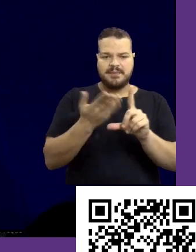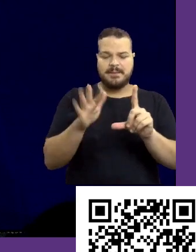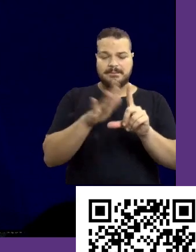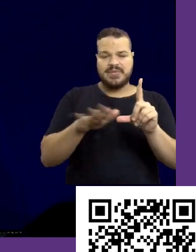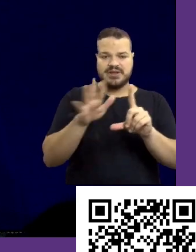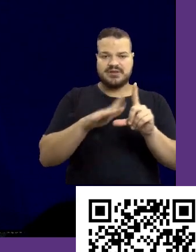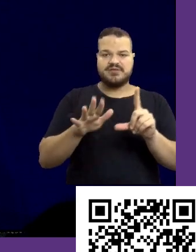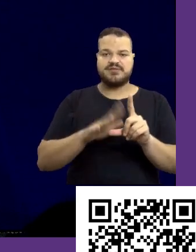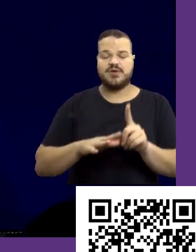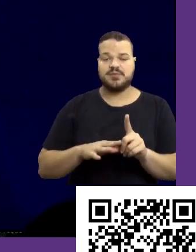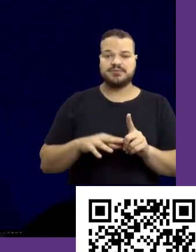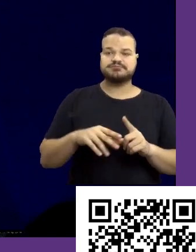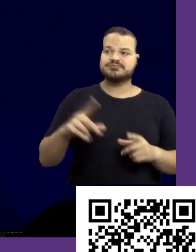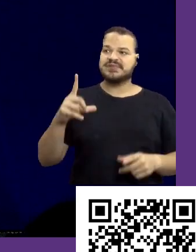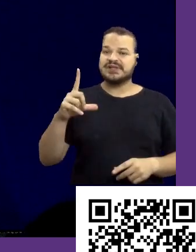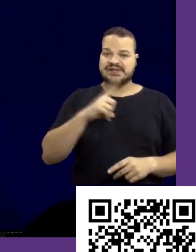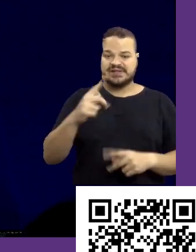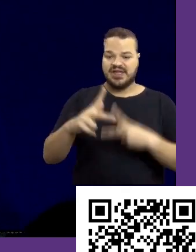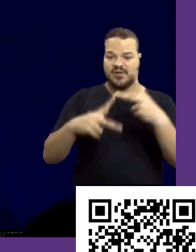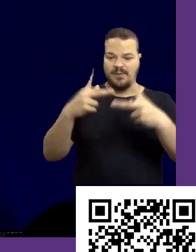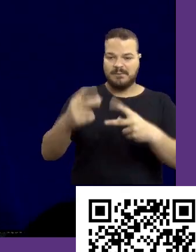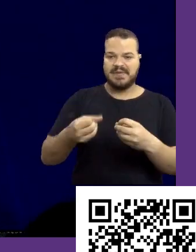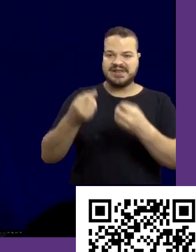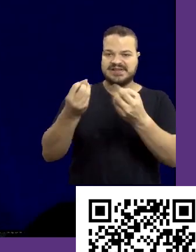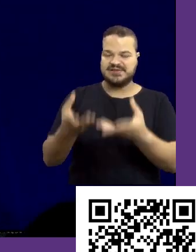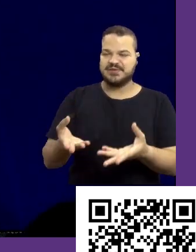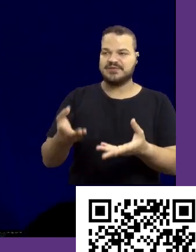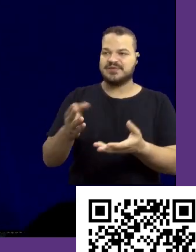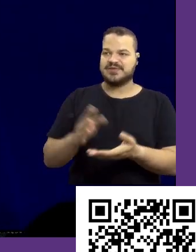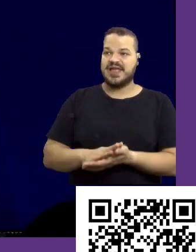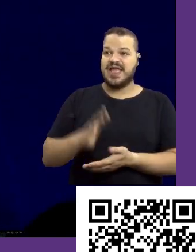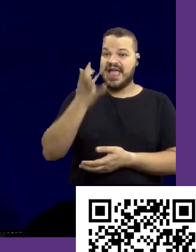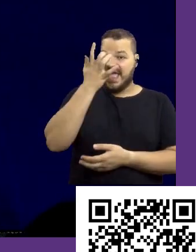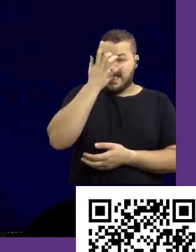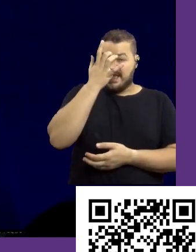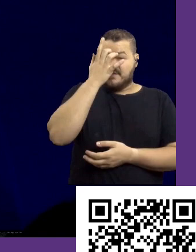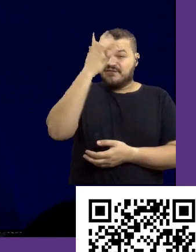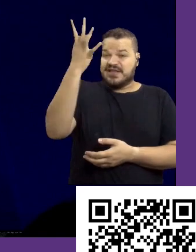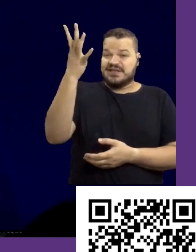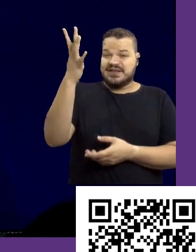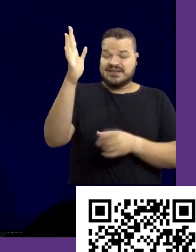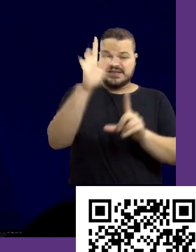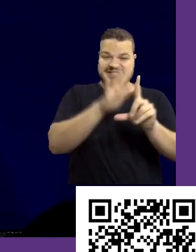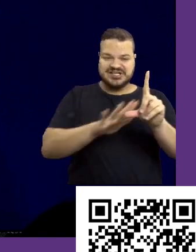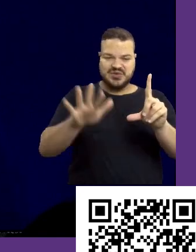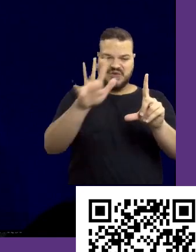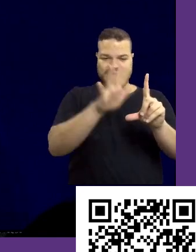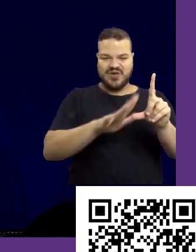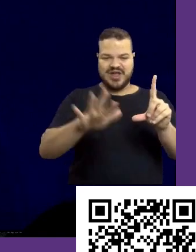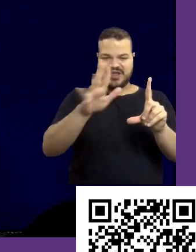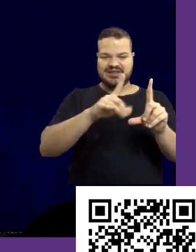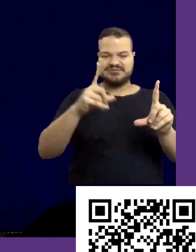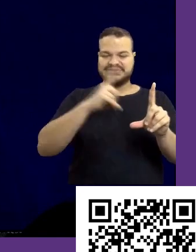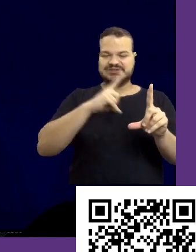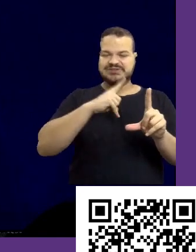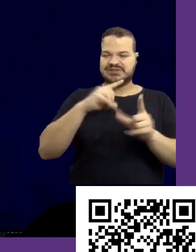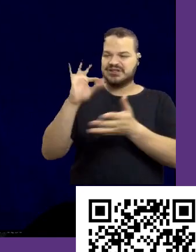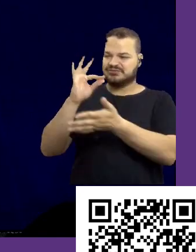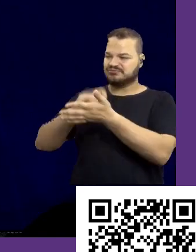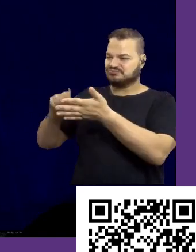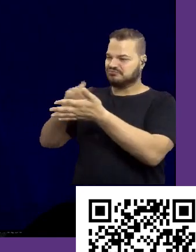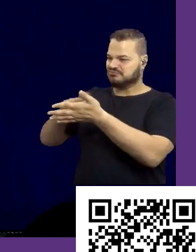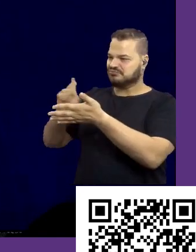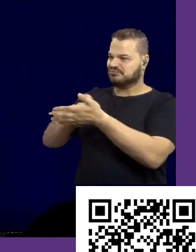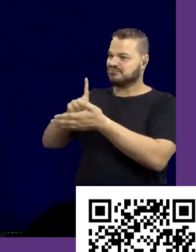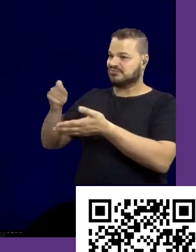E a gente tem um presente pra você em breve, Mari. Que é a facilitação gráfica feita pela nossa equipe que tá ali atrás, a galera da Pincel Atômico.